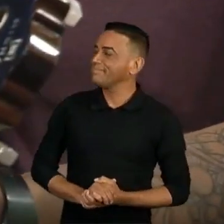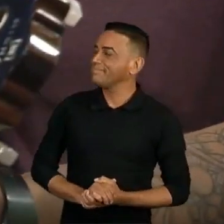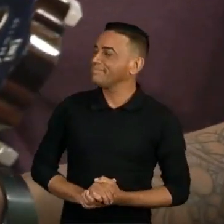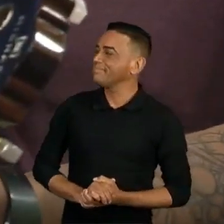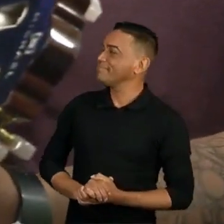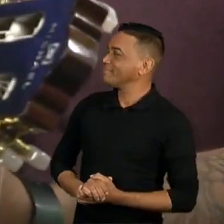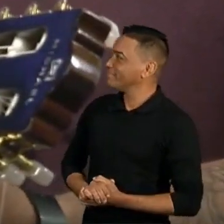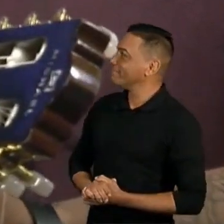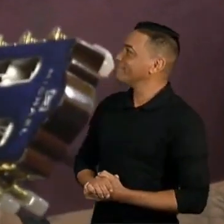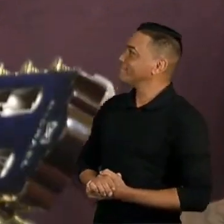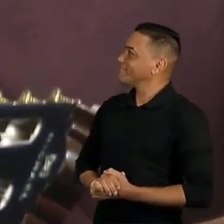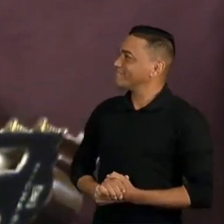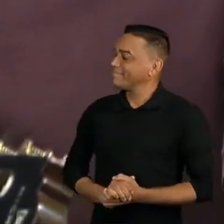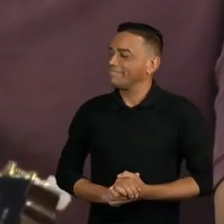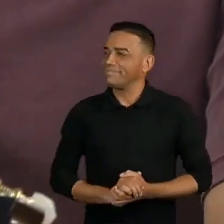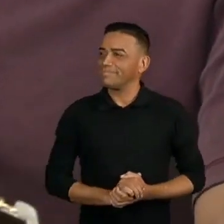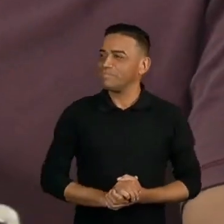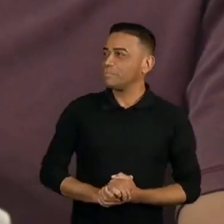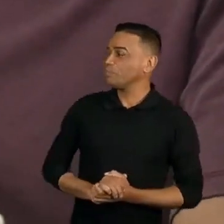Amém.